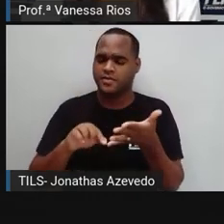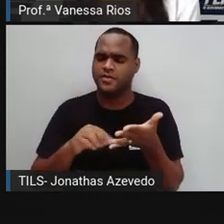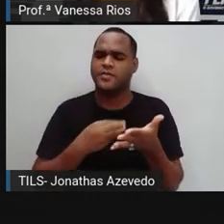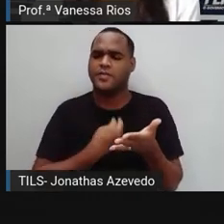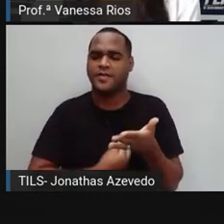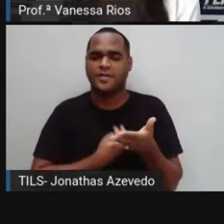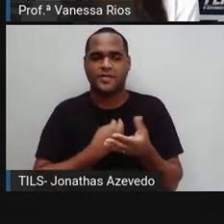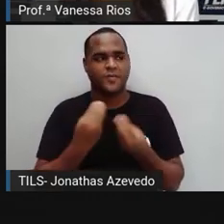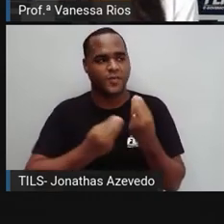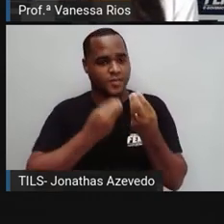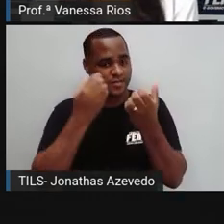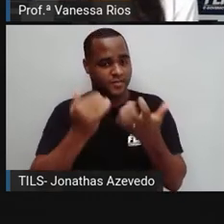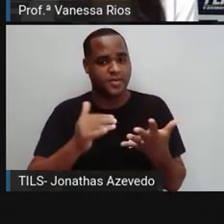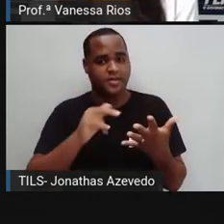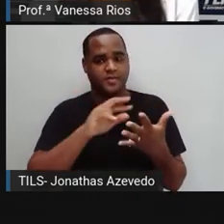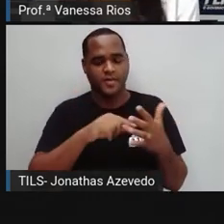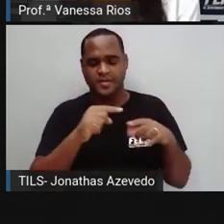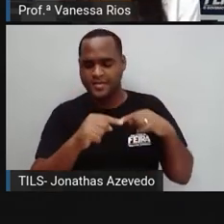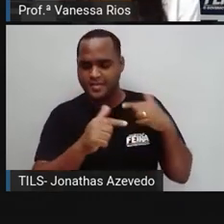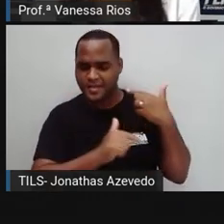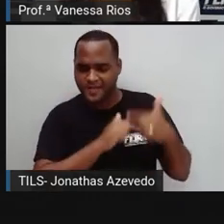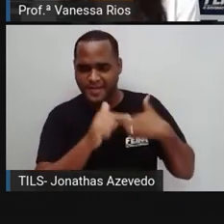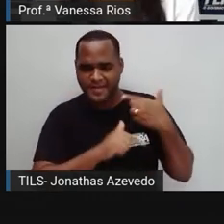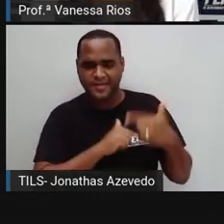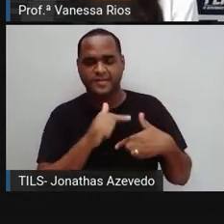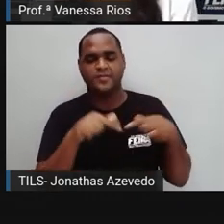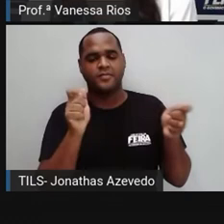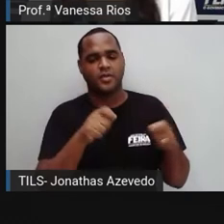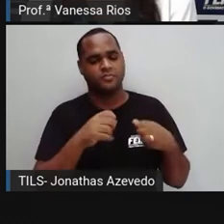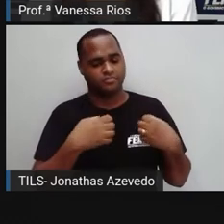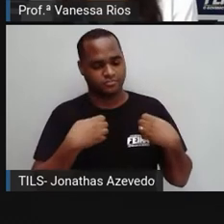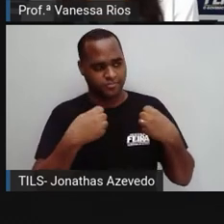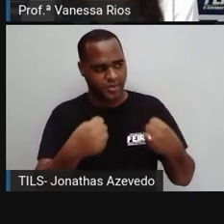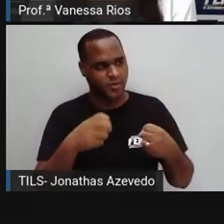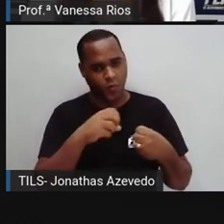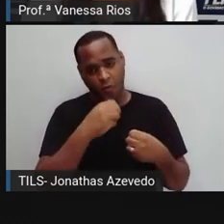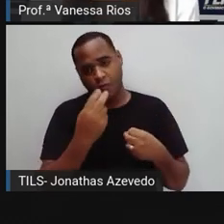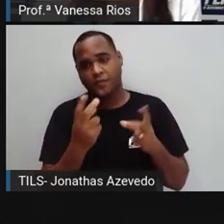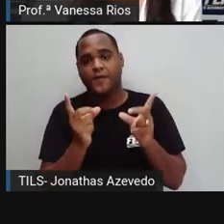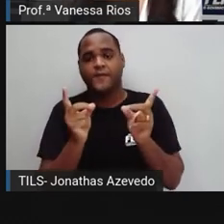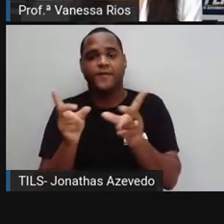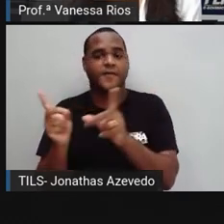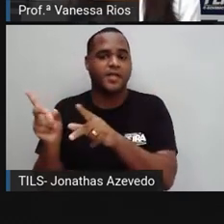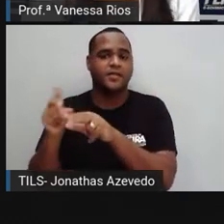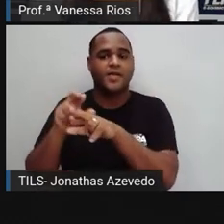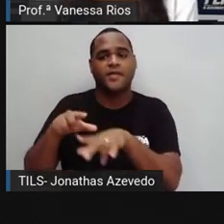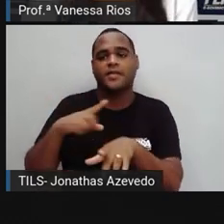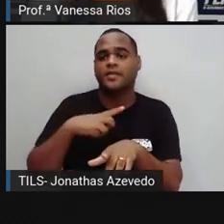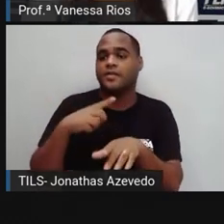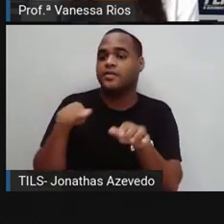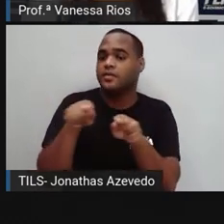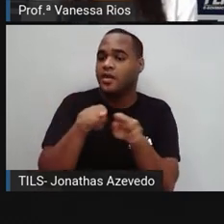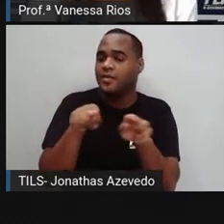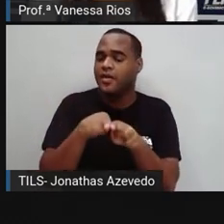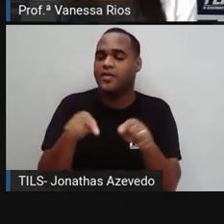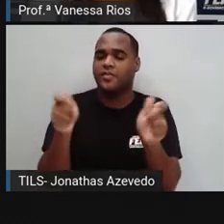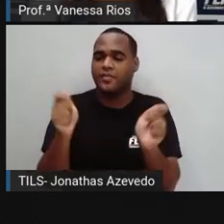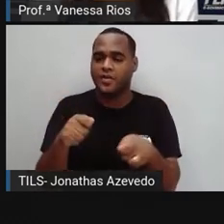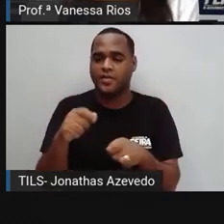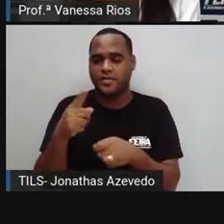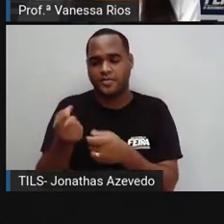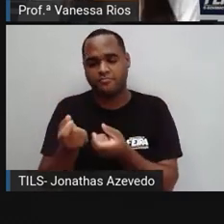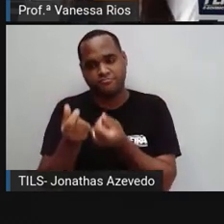serviços, né? A serem oferecidos, a serem vendidos para que também tenham aí renda